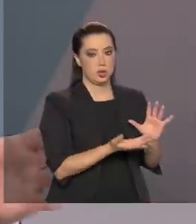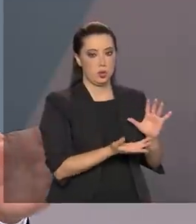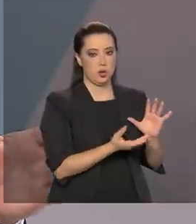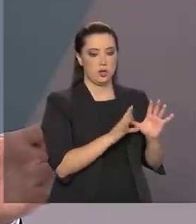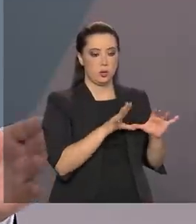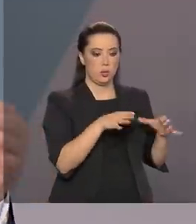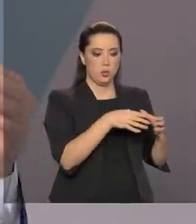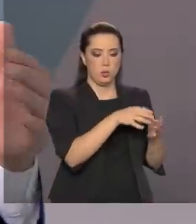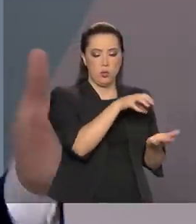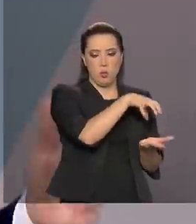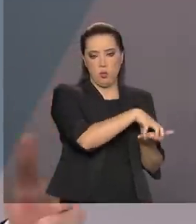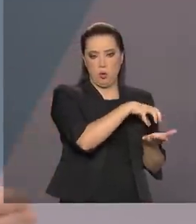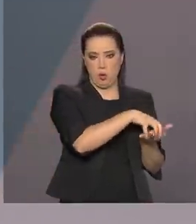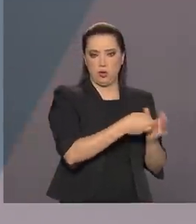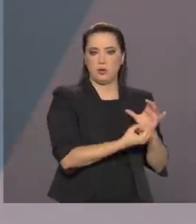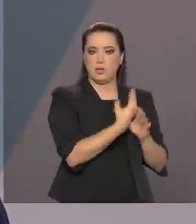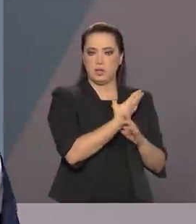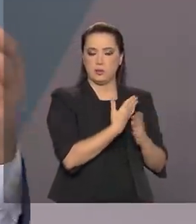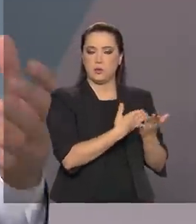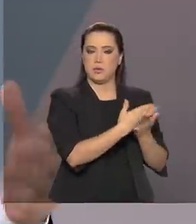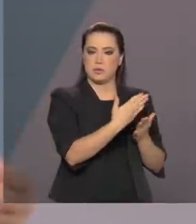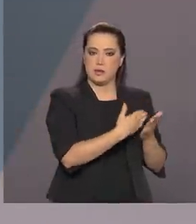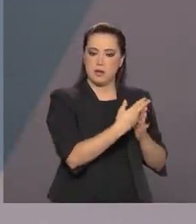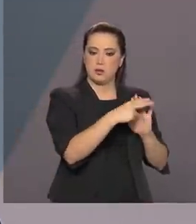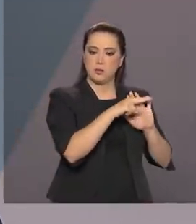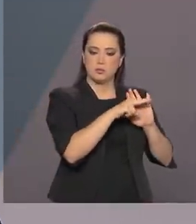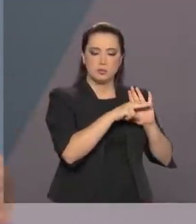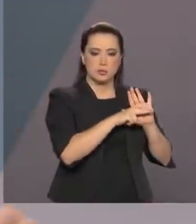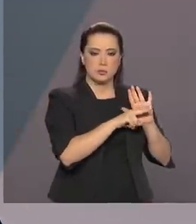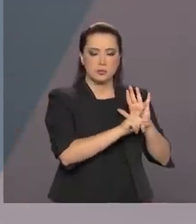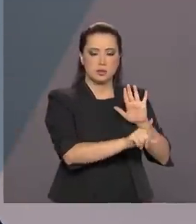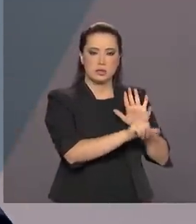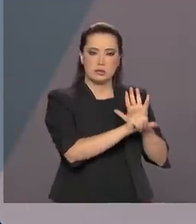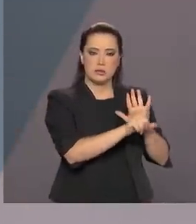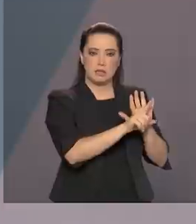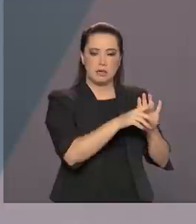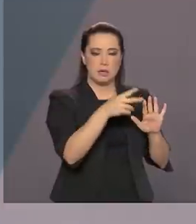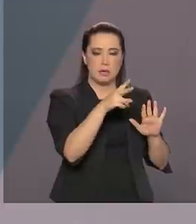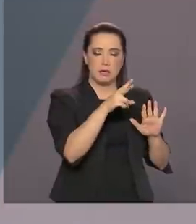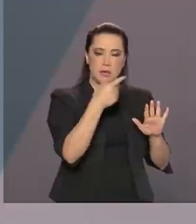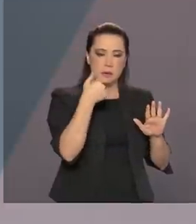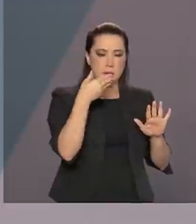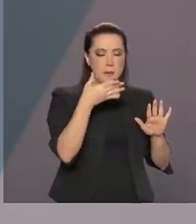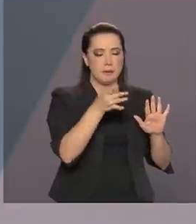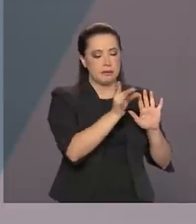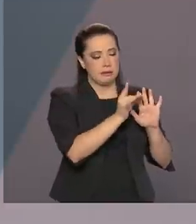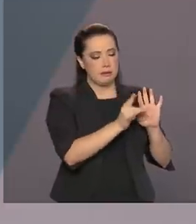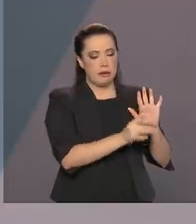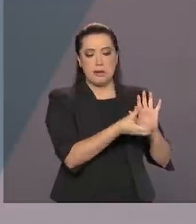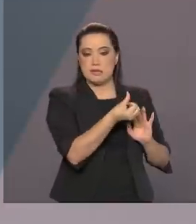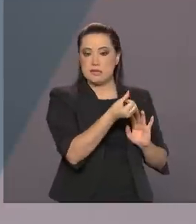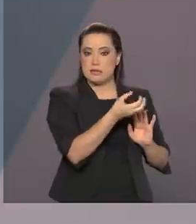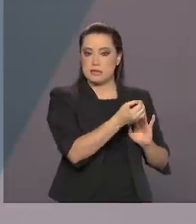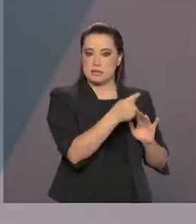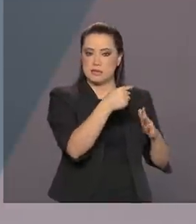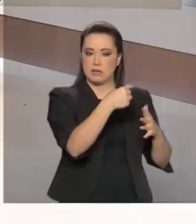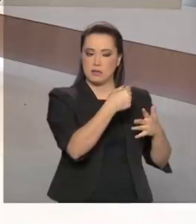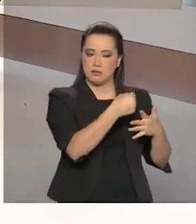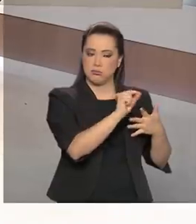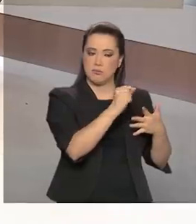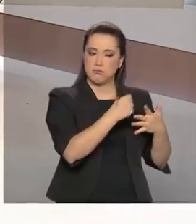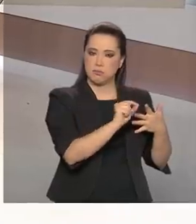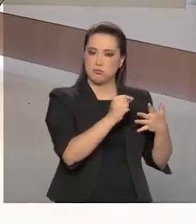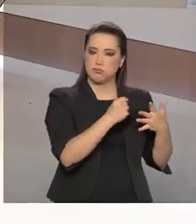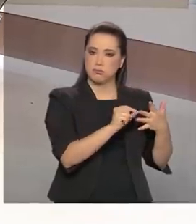para começar a regulamentação da lei, para começar a visualizar esses 60 pontos. Isso, vamos dizer,